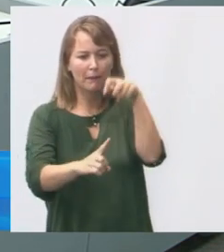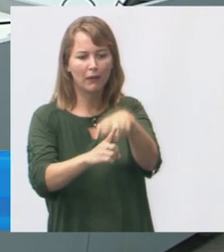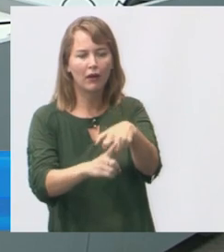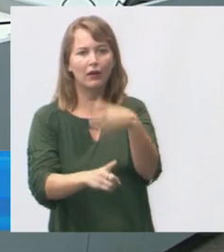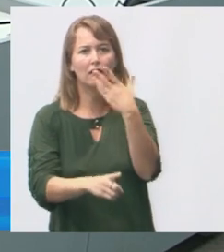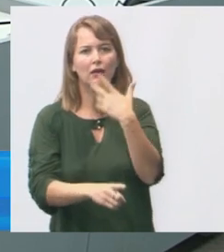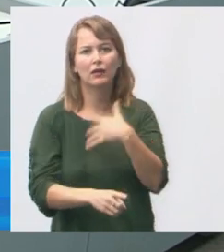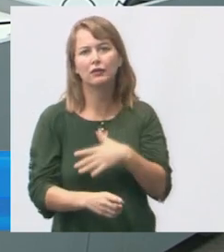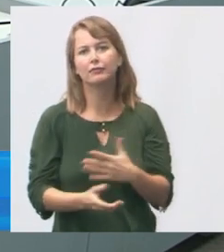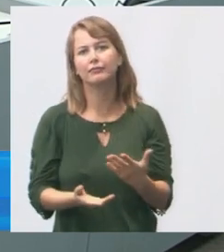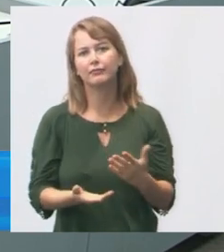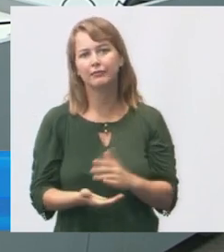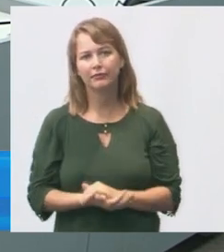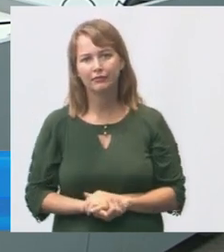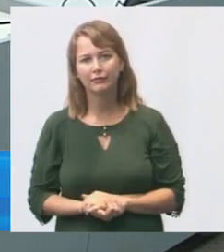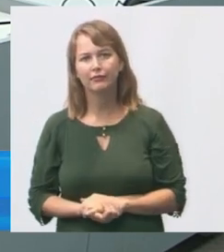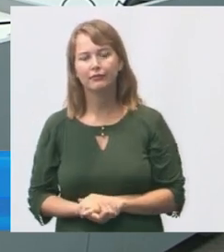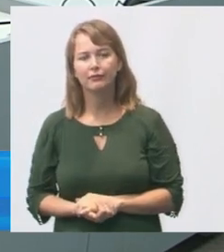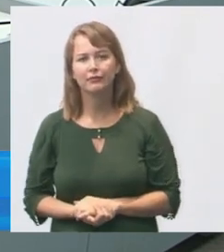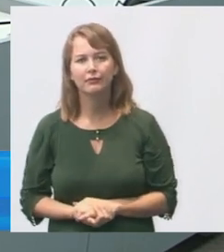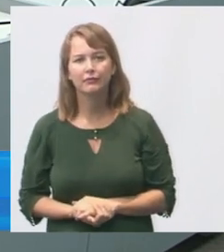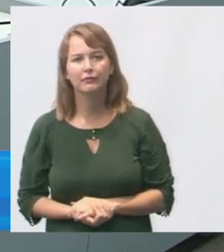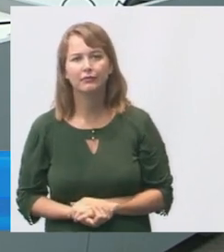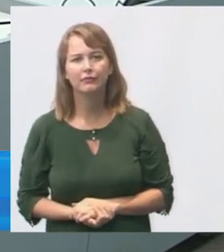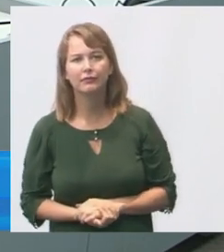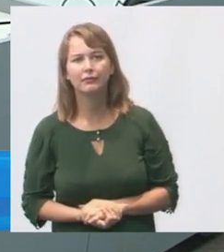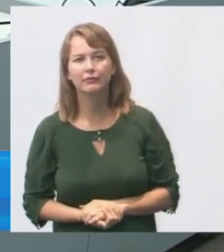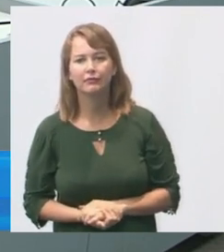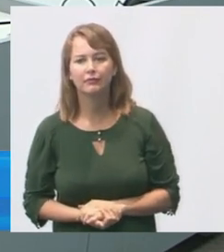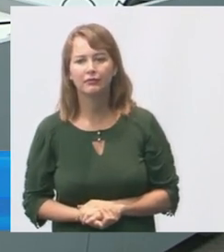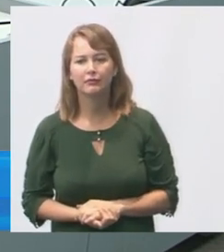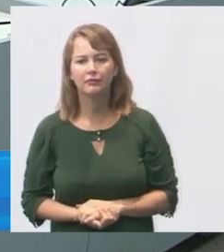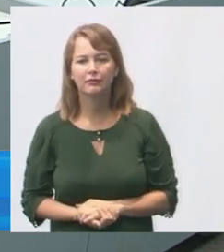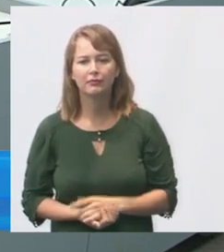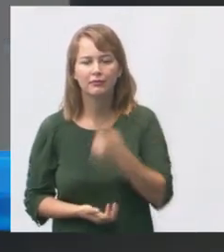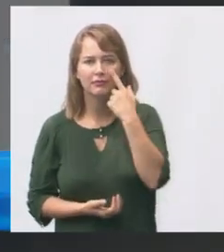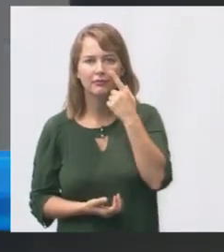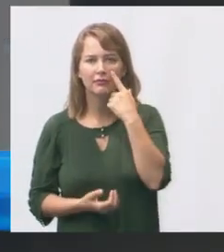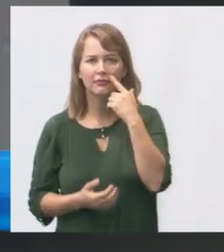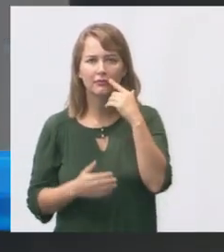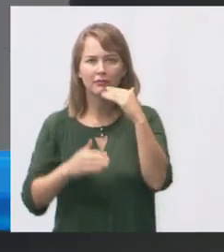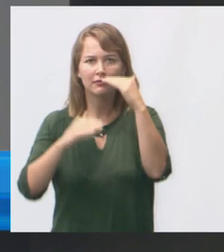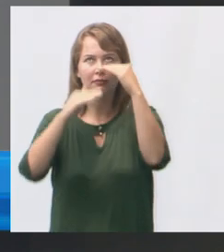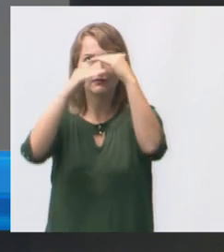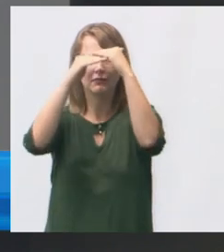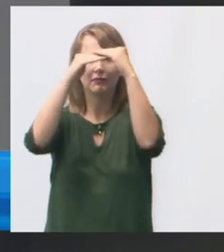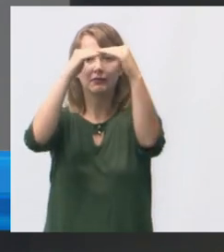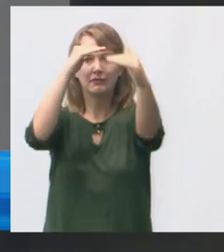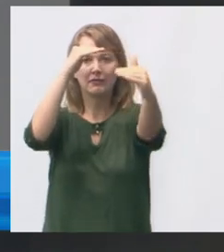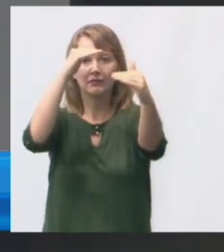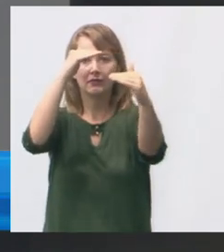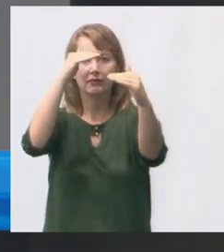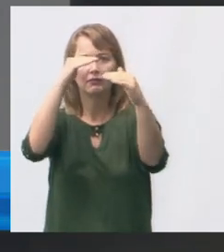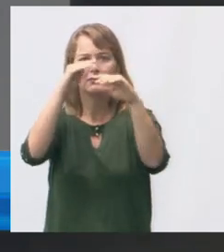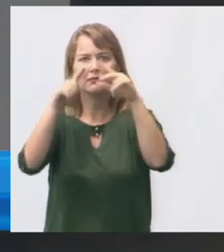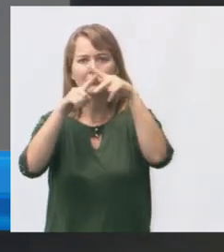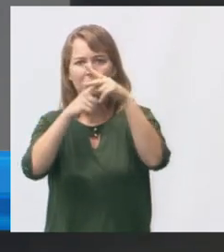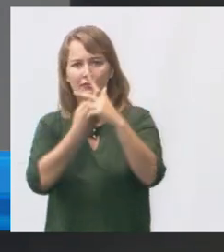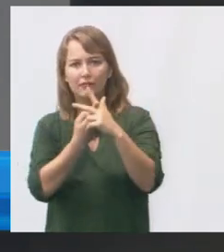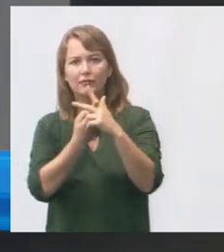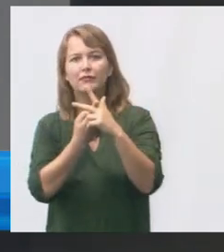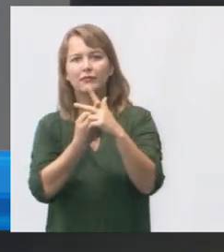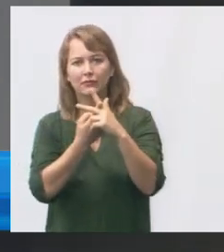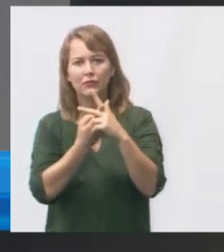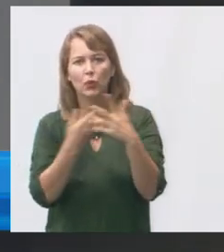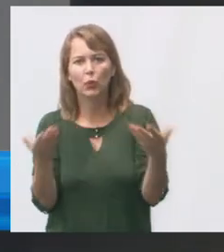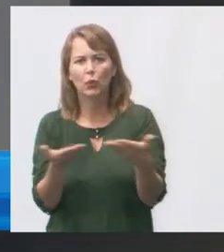vamos lá na continuidade então olha o teto correção de filtração do teto hoje deve